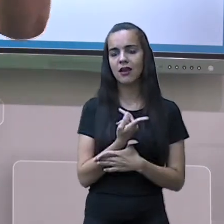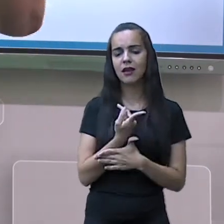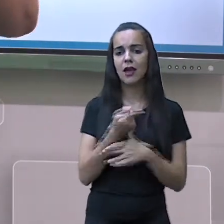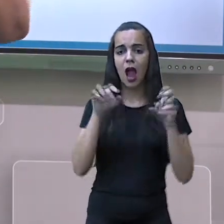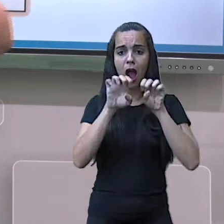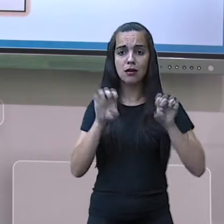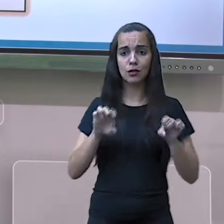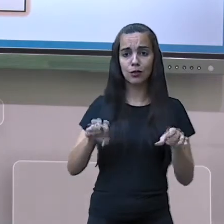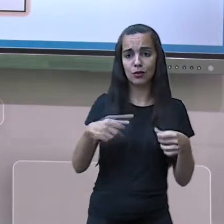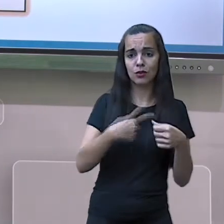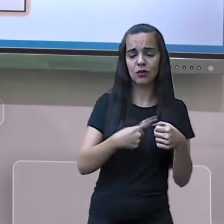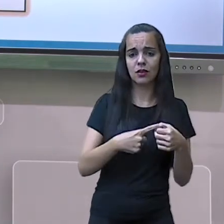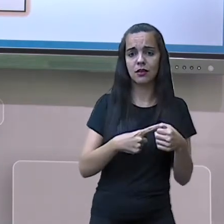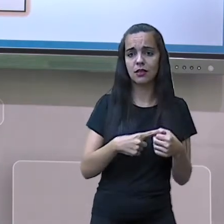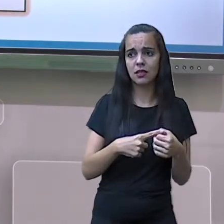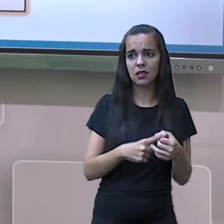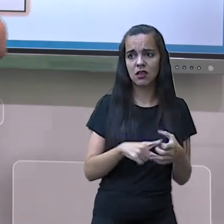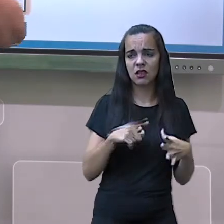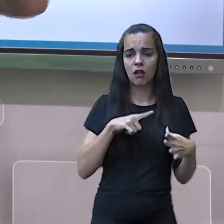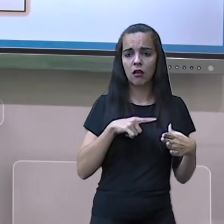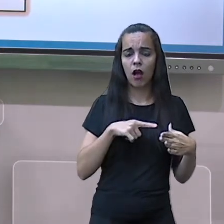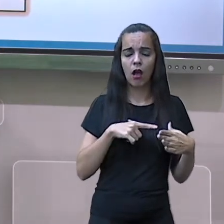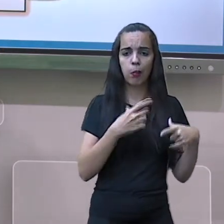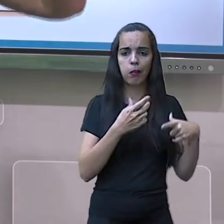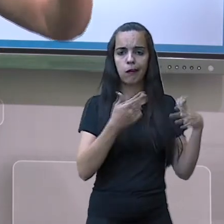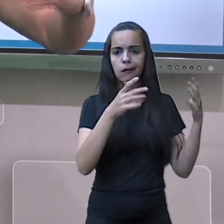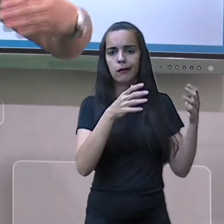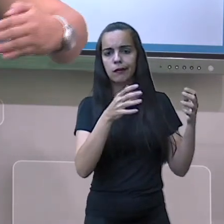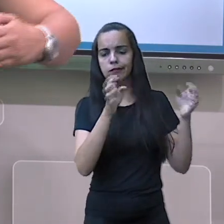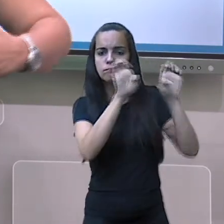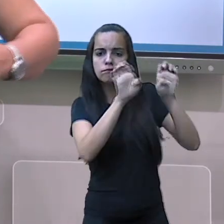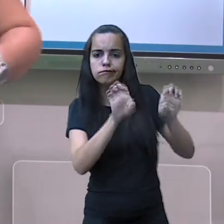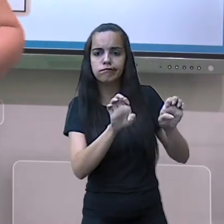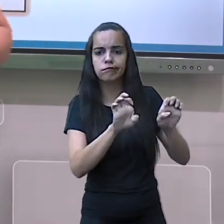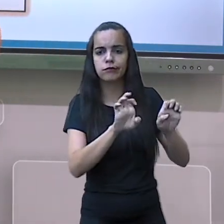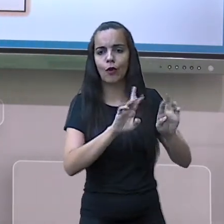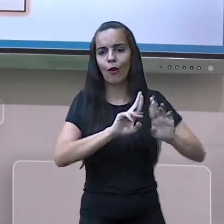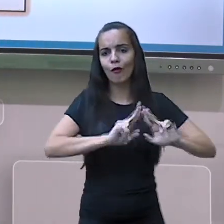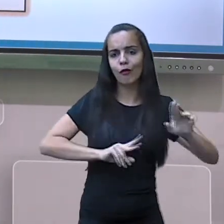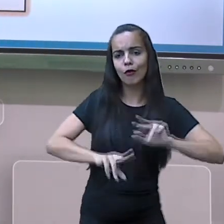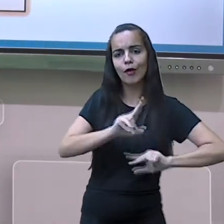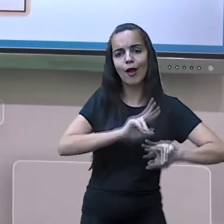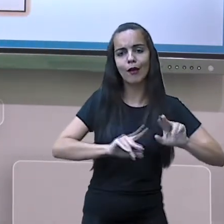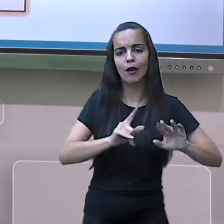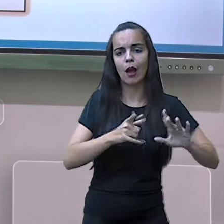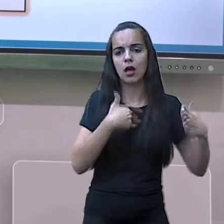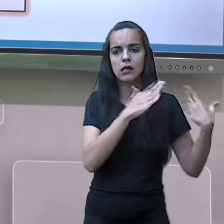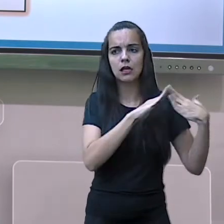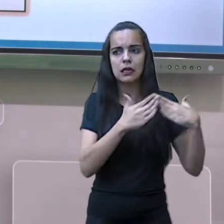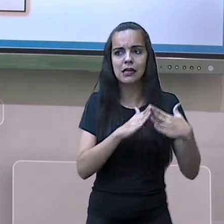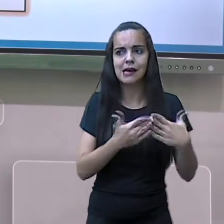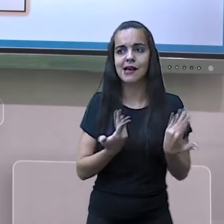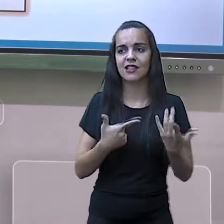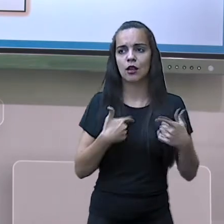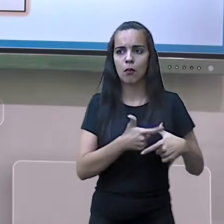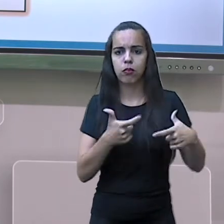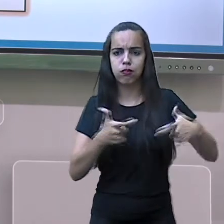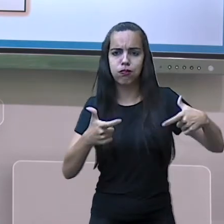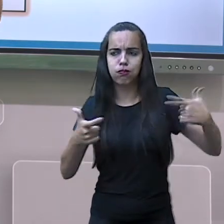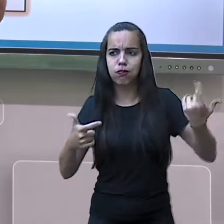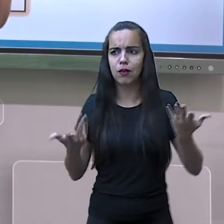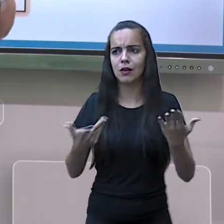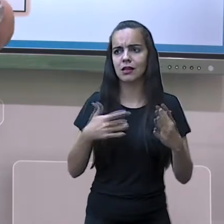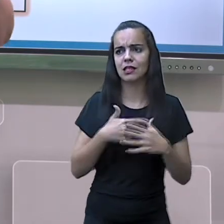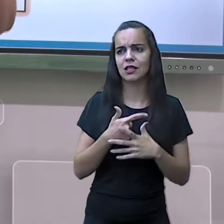adequada. E à medida que elas vão conseguindo emprego, vão se estabilizando, elas vão melhorando